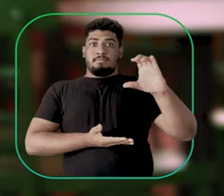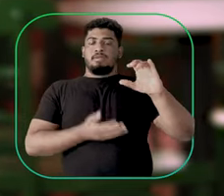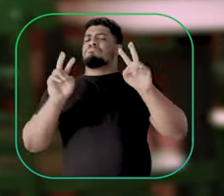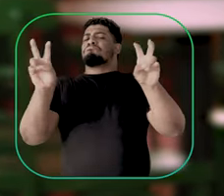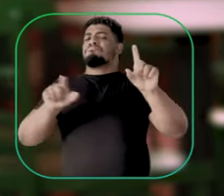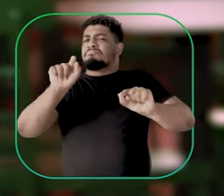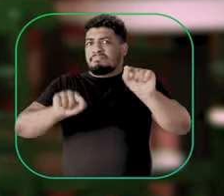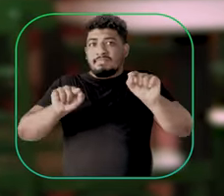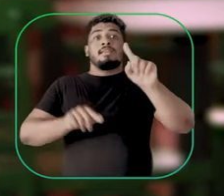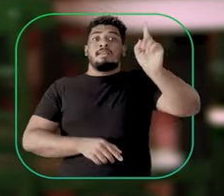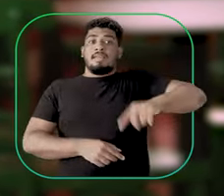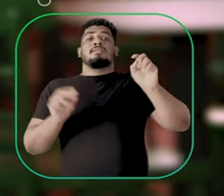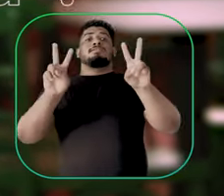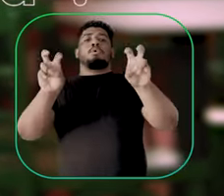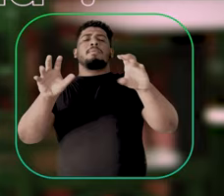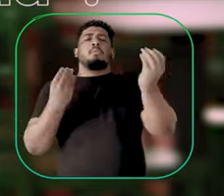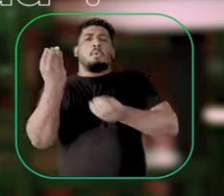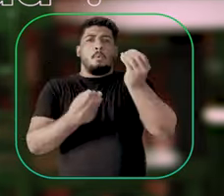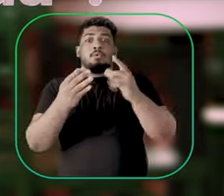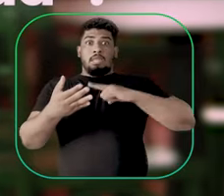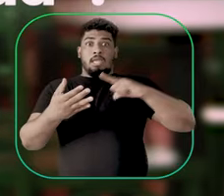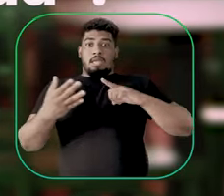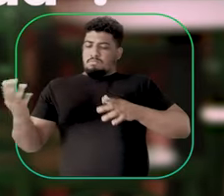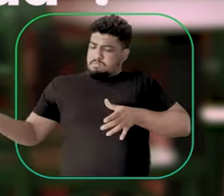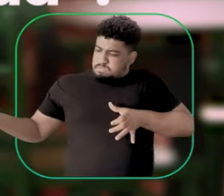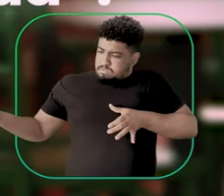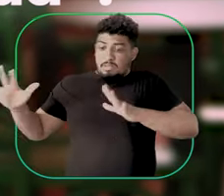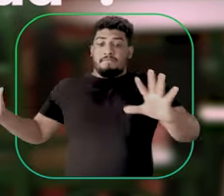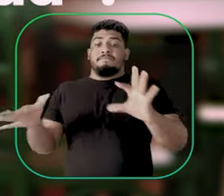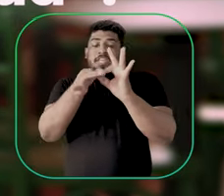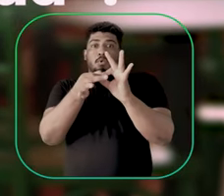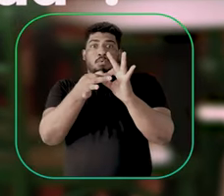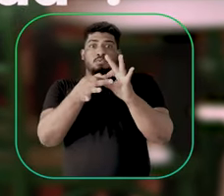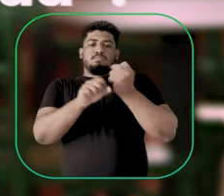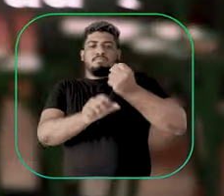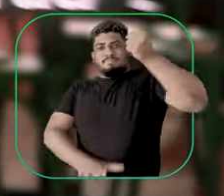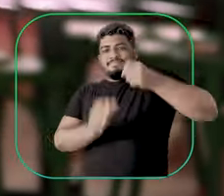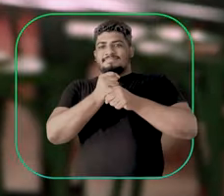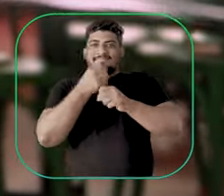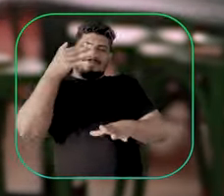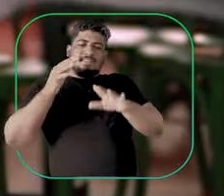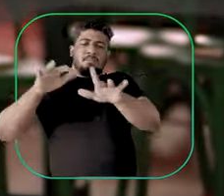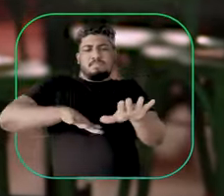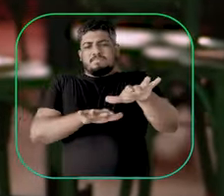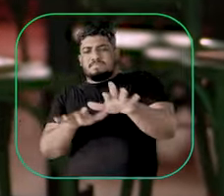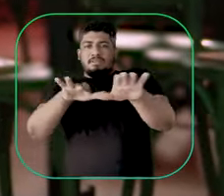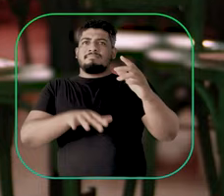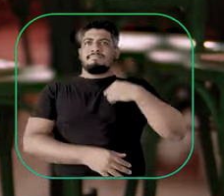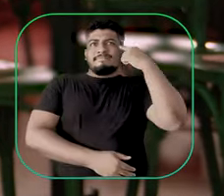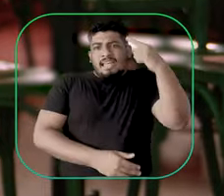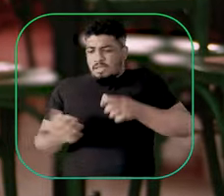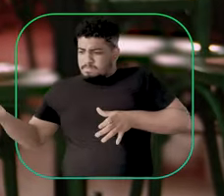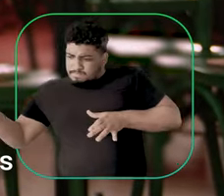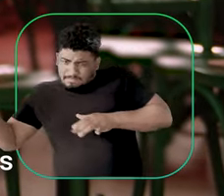que foi sobre o vínculo do bandolim com o frevo de rua. Não sei se eu sia muito o bandolim com o